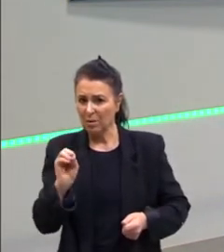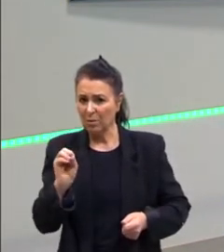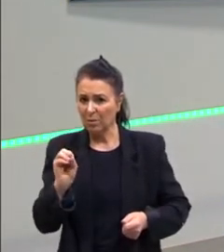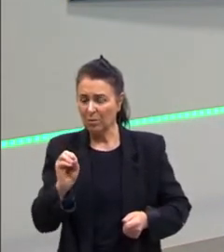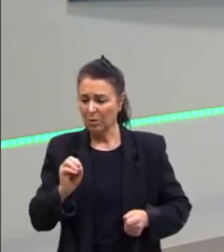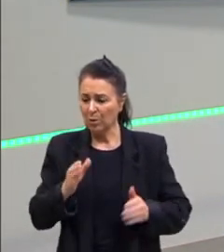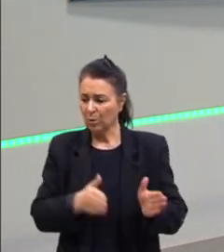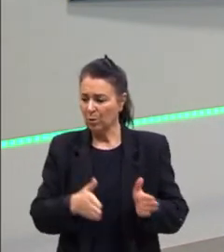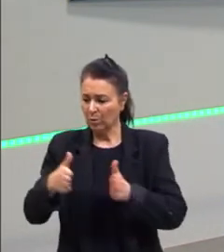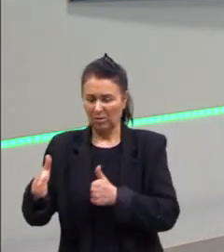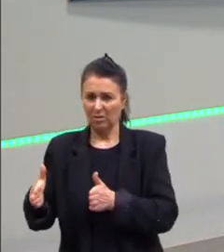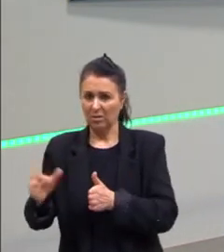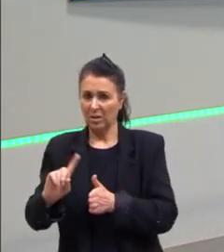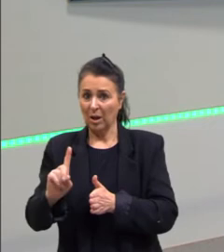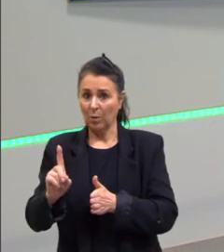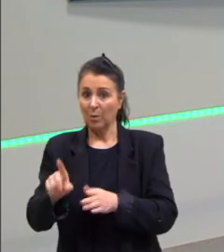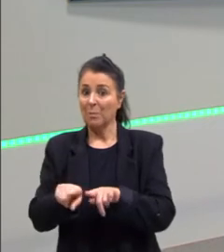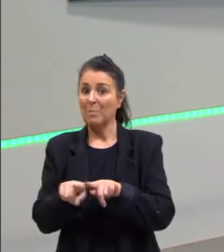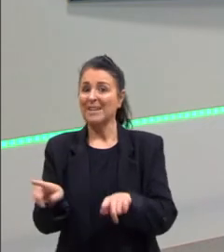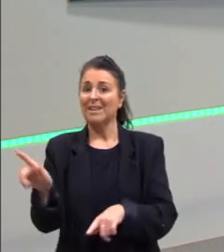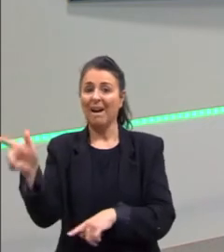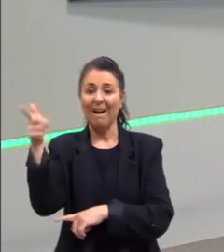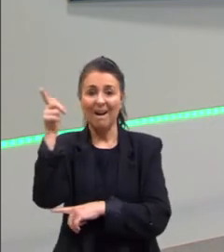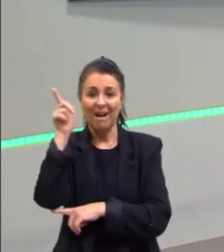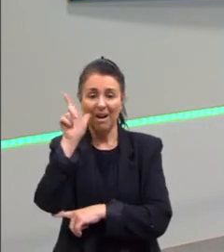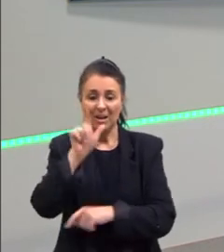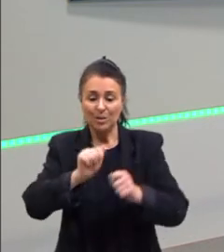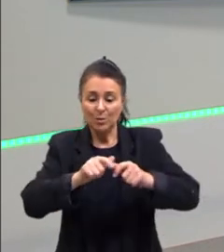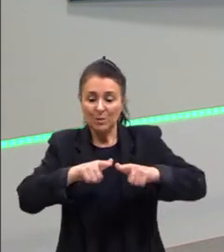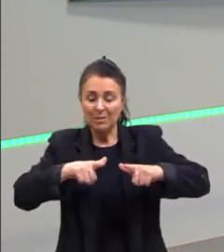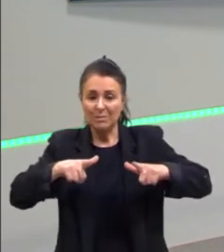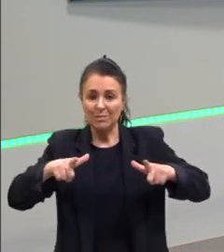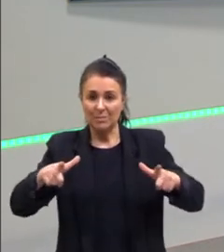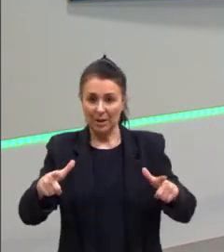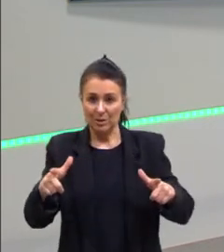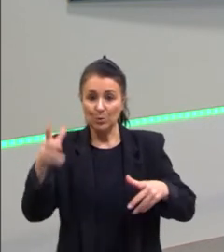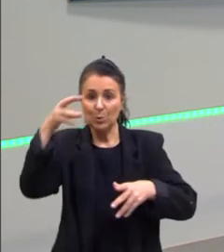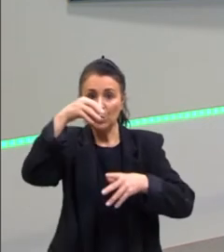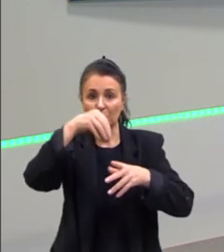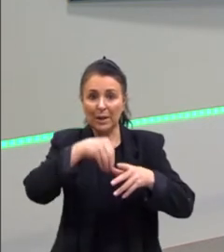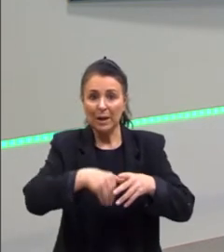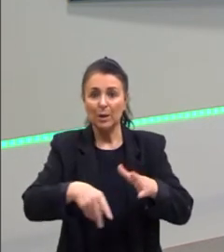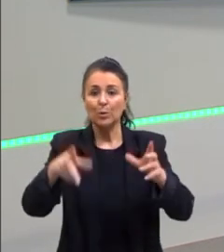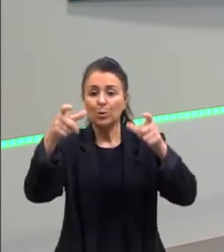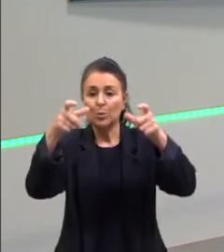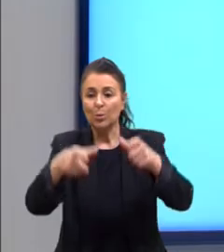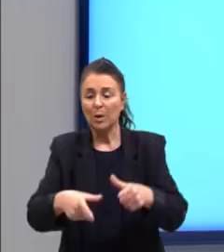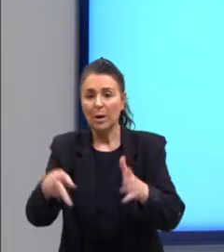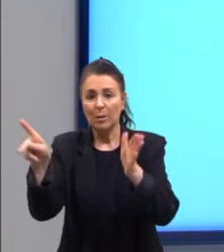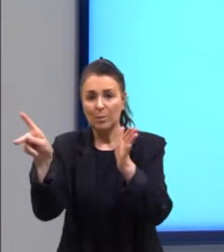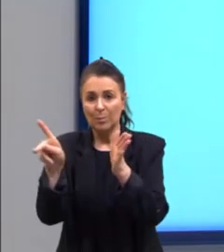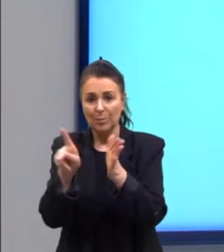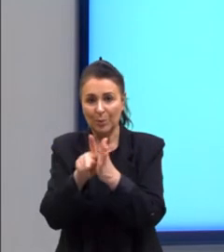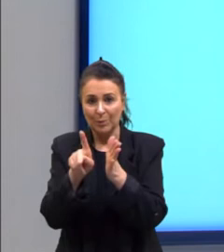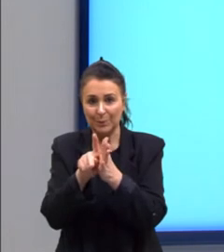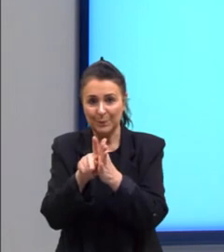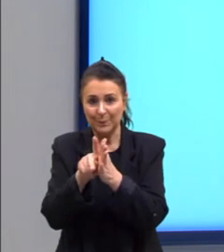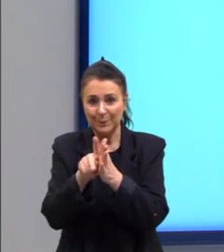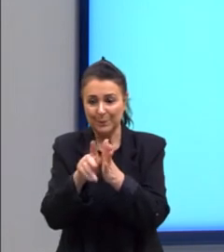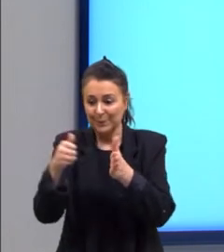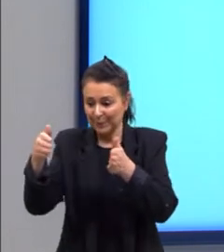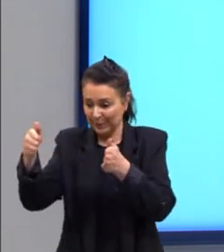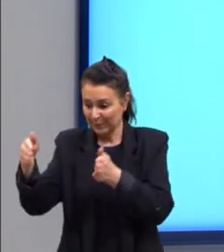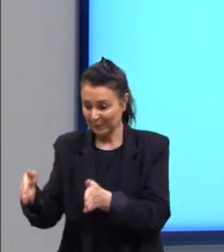garantir o seu espaço dentro desse estacionamento. Então, sabendo disso,